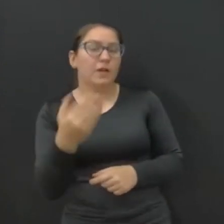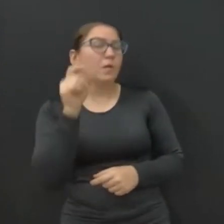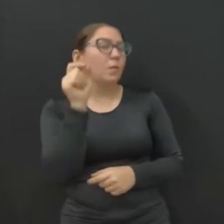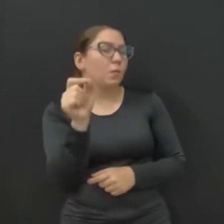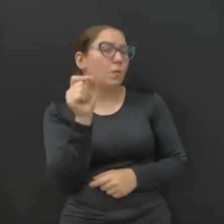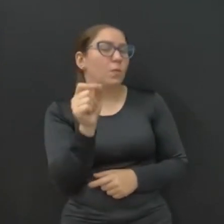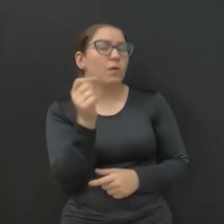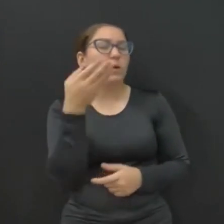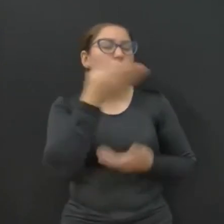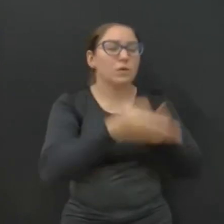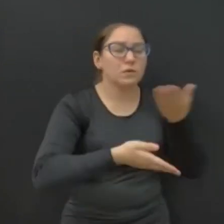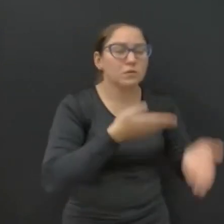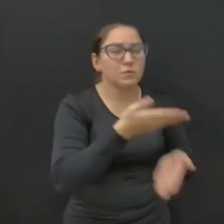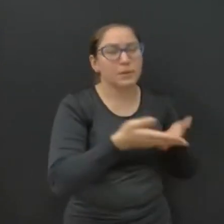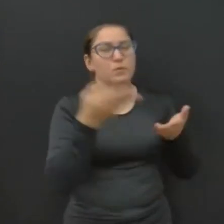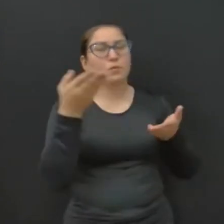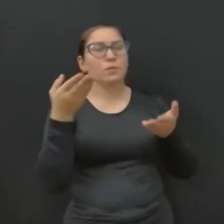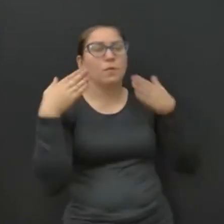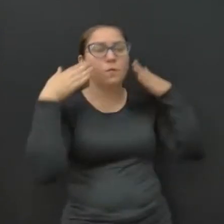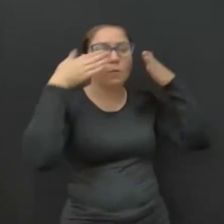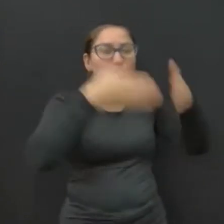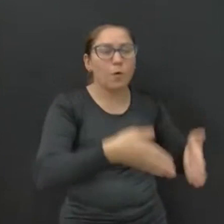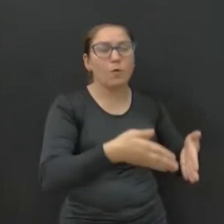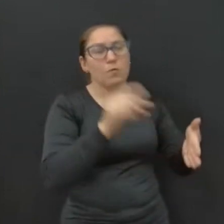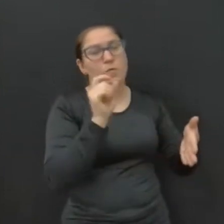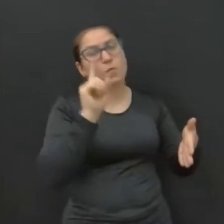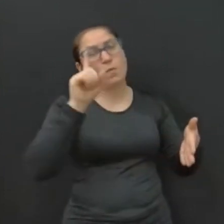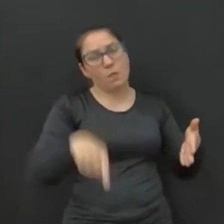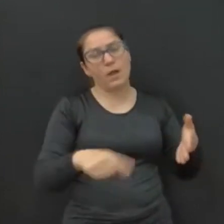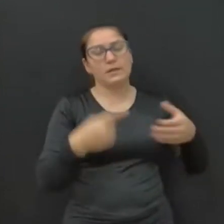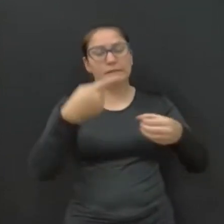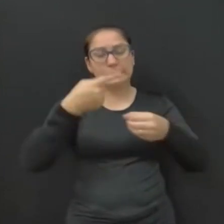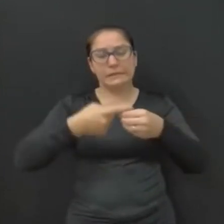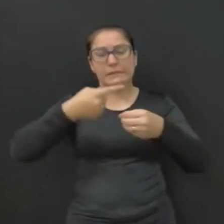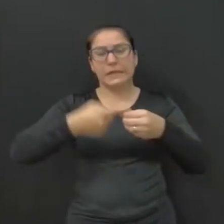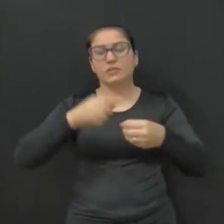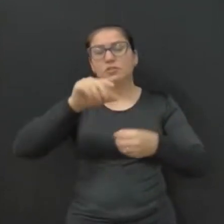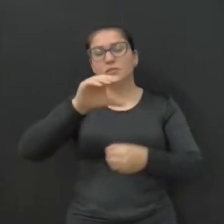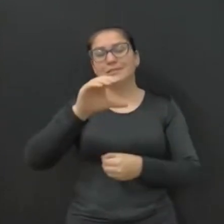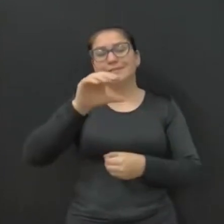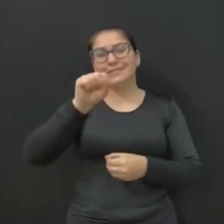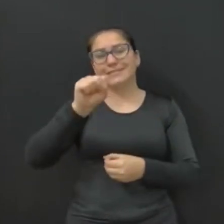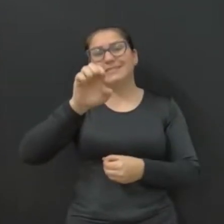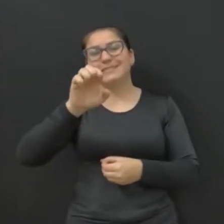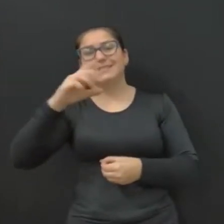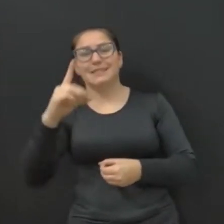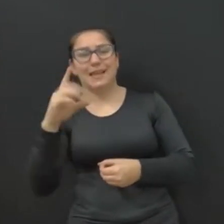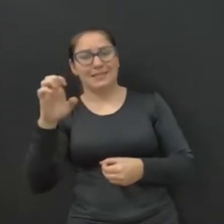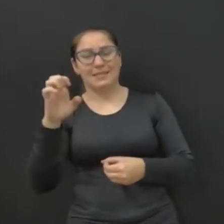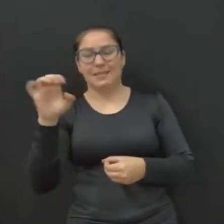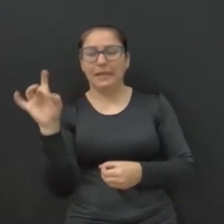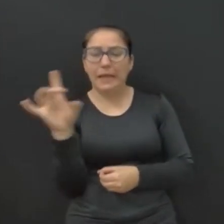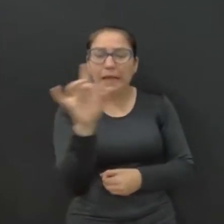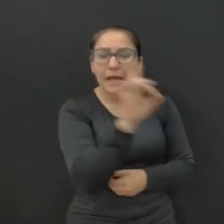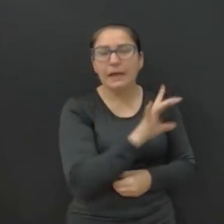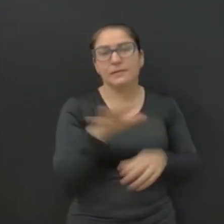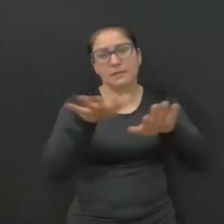o atendimento referencial é na cidade-sede de cada regional. Então,